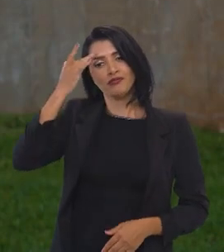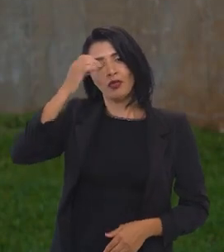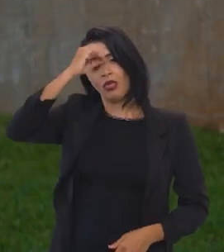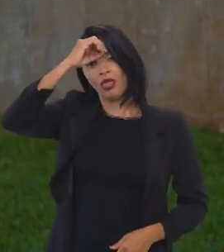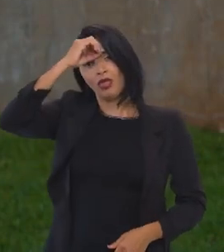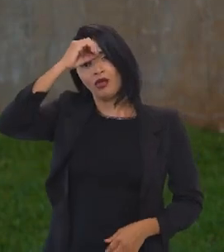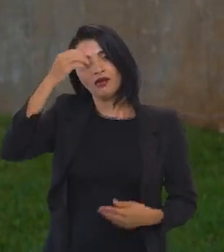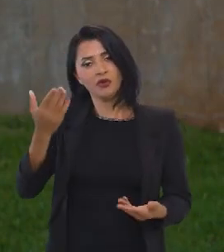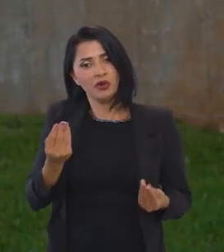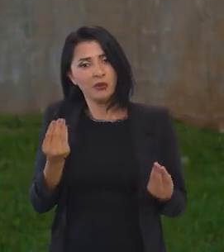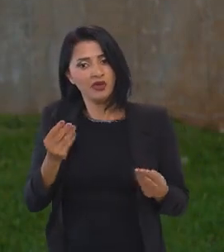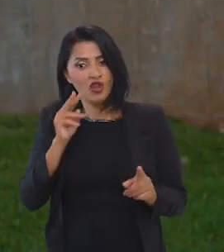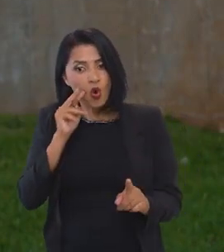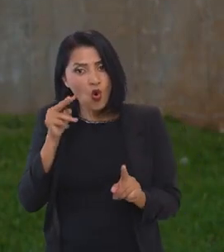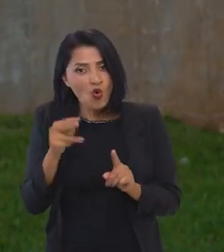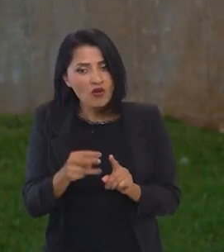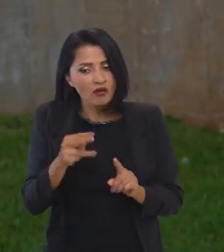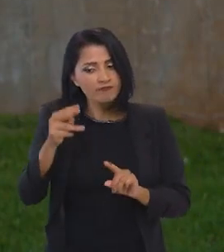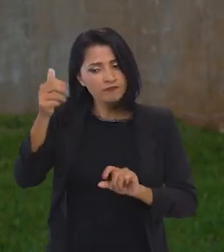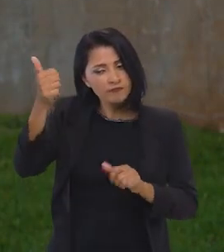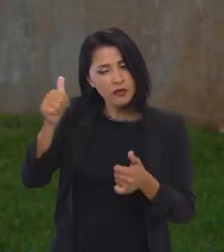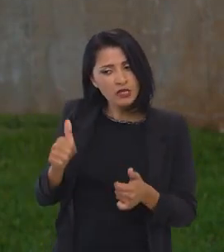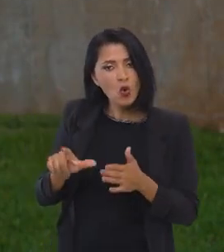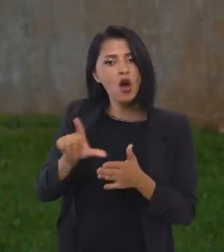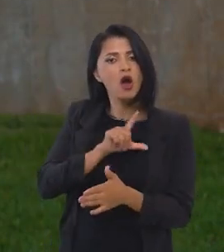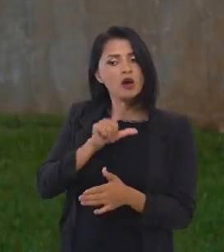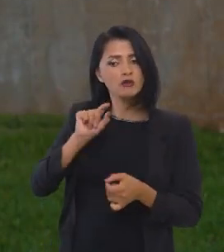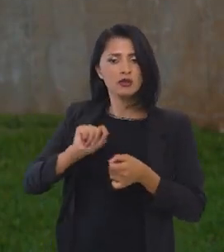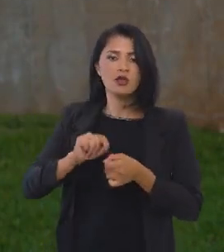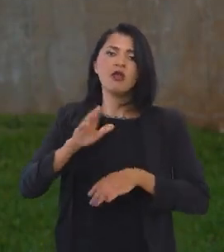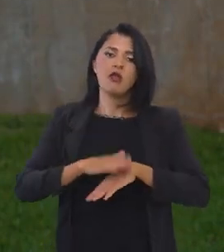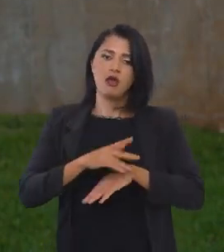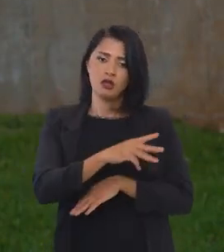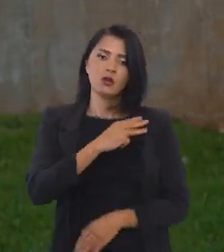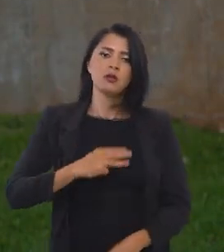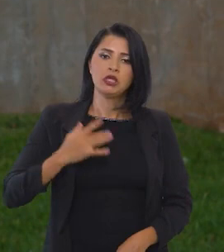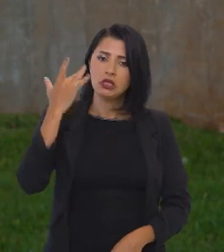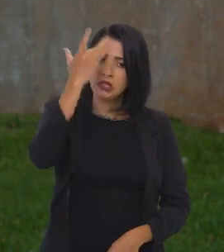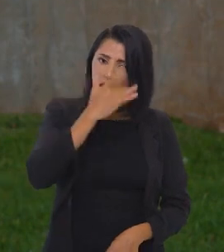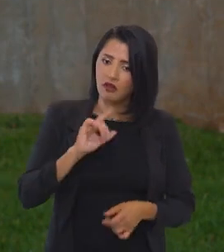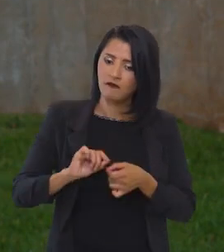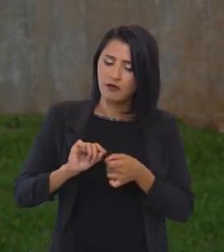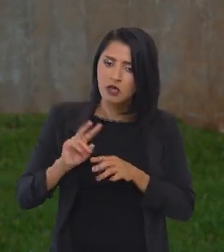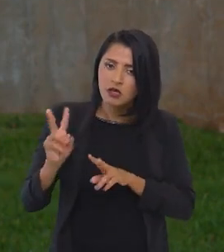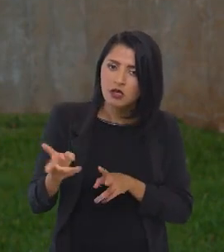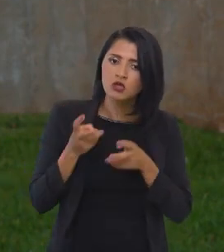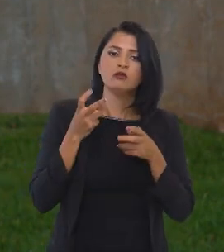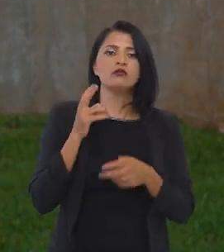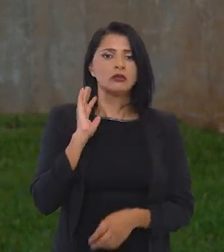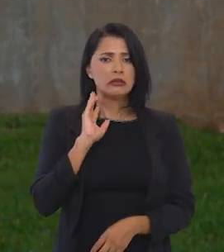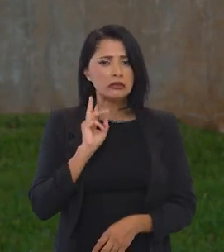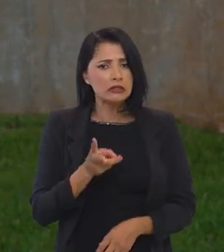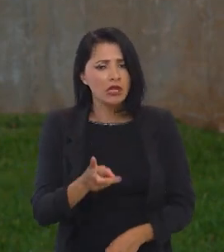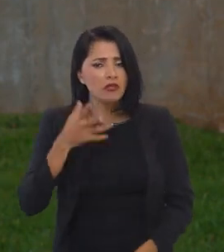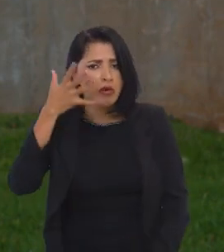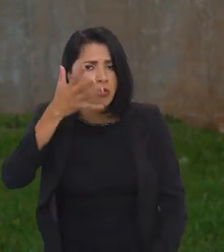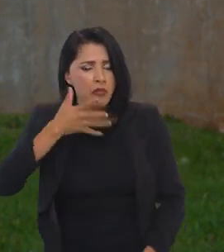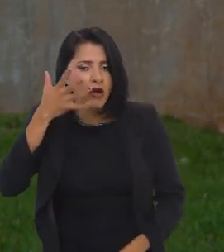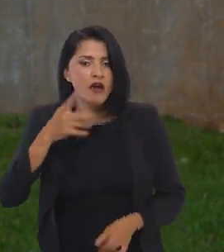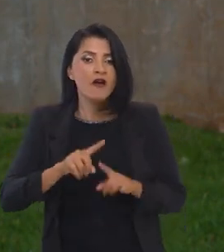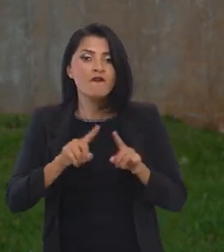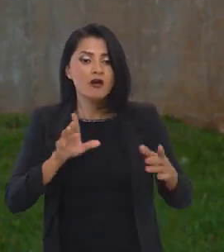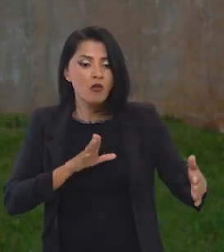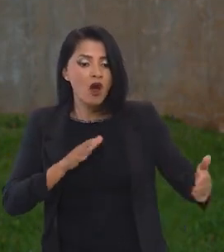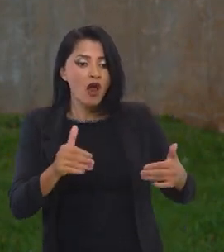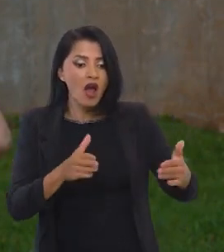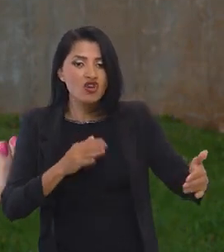não sabe. Então, olhar para isso, fazer essa avaliação, é isso que o ministro Haddad tem olhado e tem dito muito na imprensa,